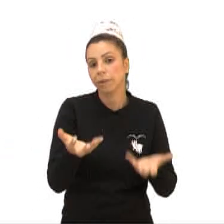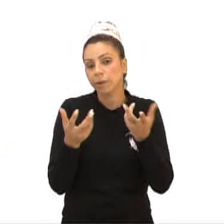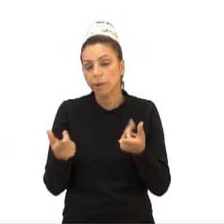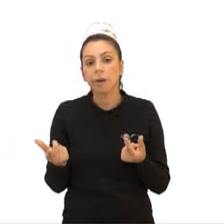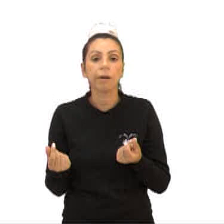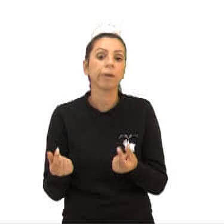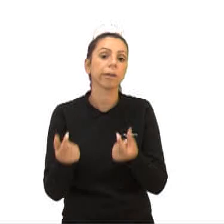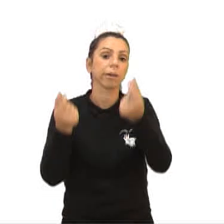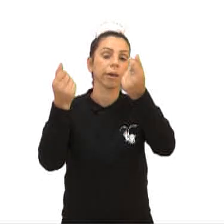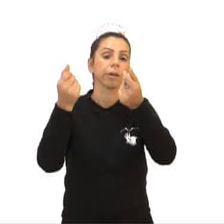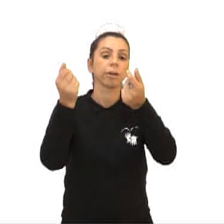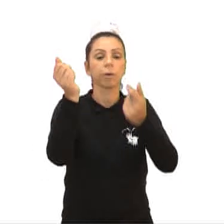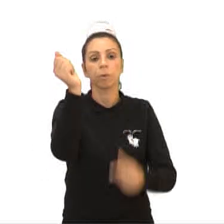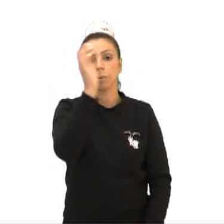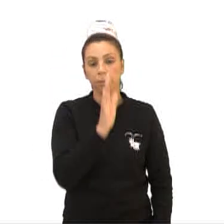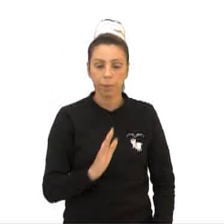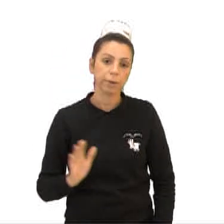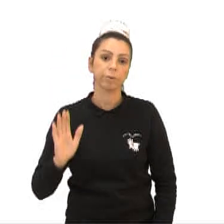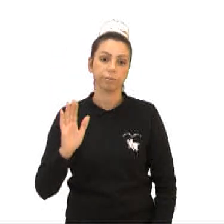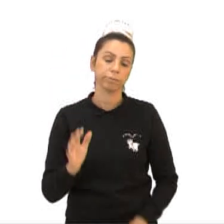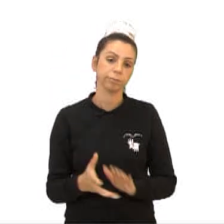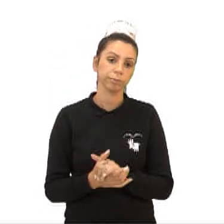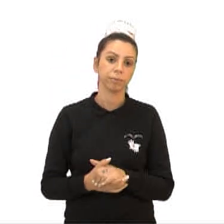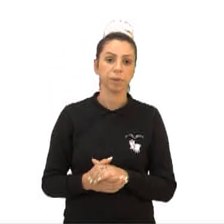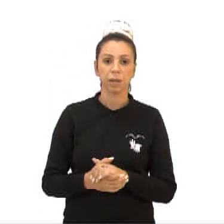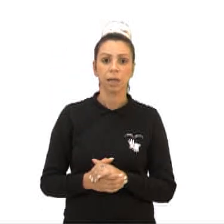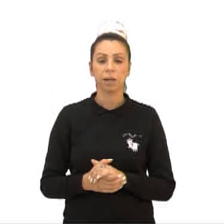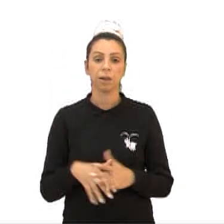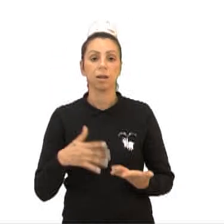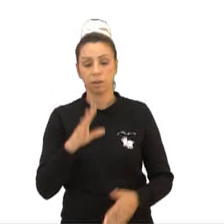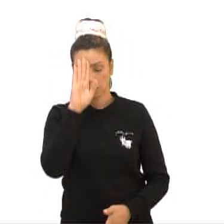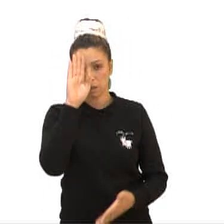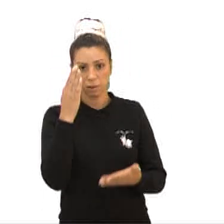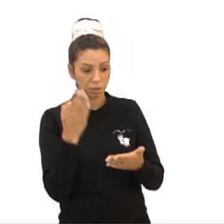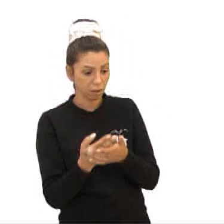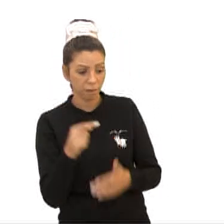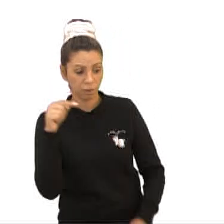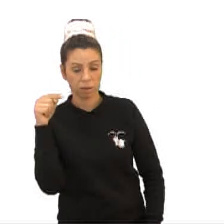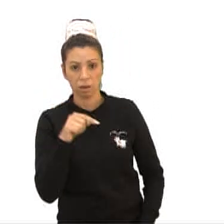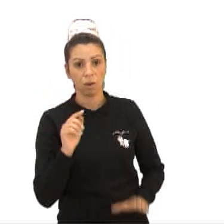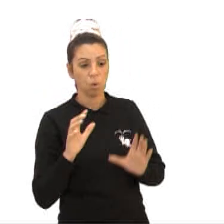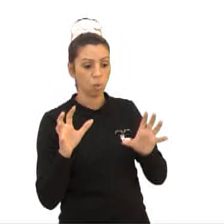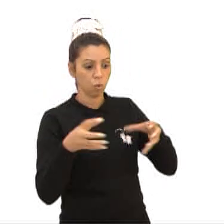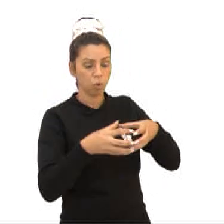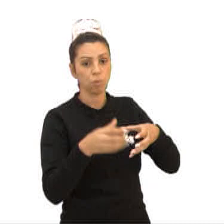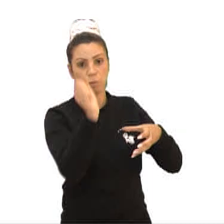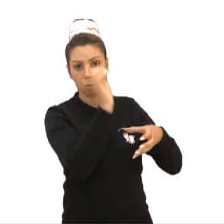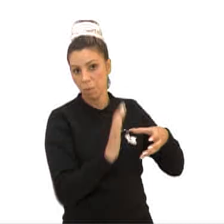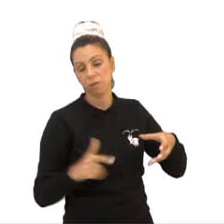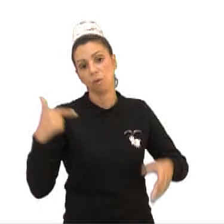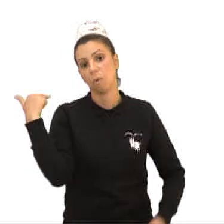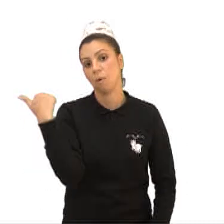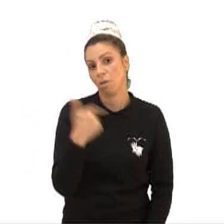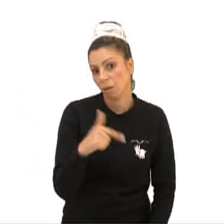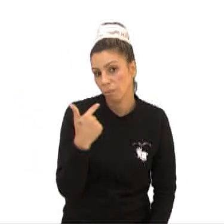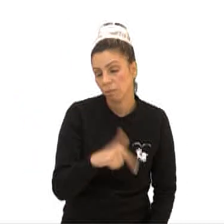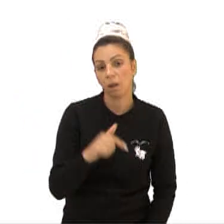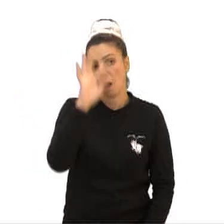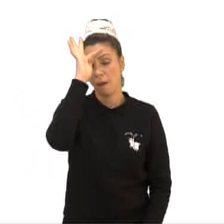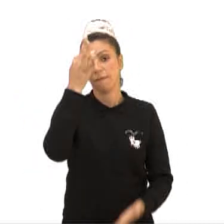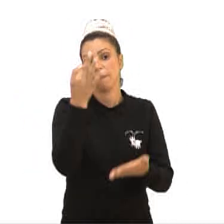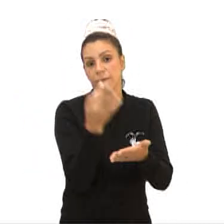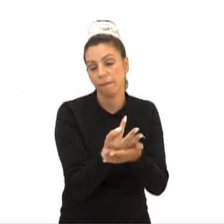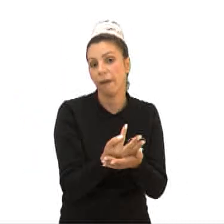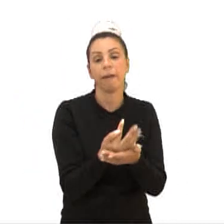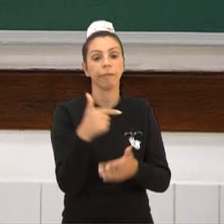espólio. Alegaram que era uma nação que não tinha fé, lei e rei. E eles trouxeram escravatura, doenças e